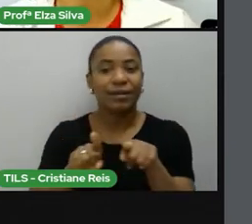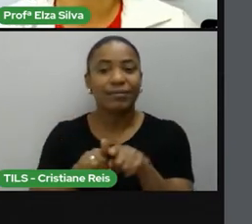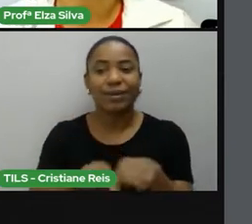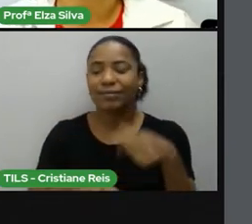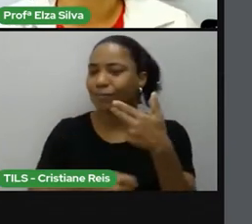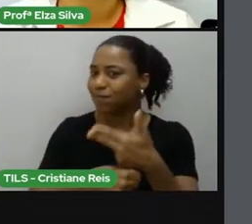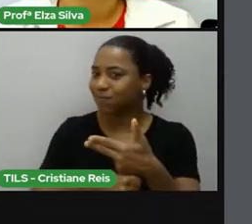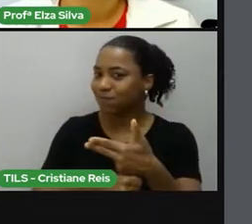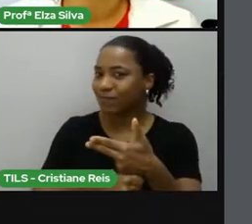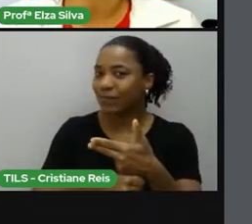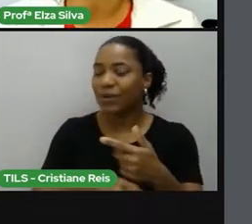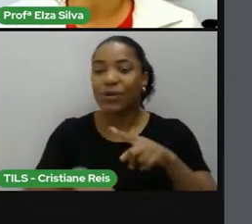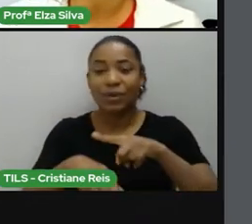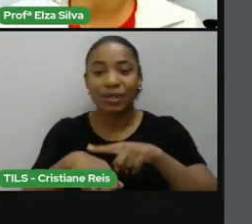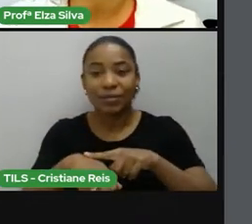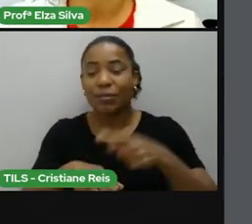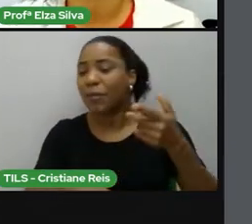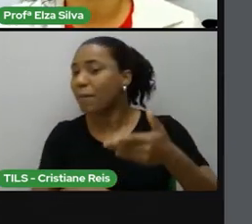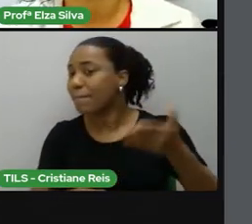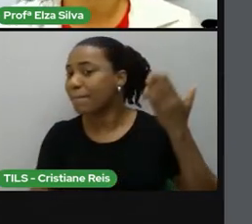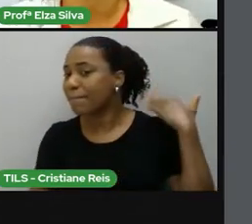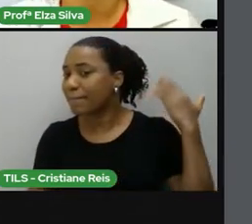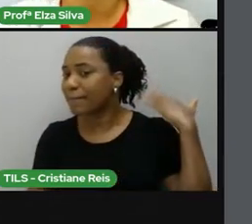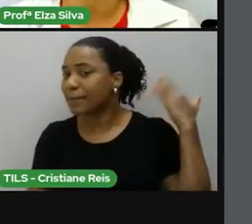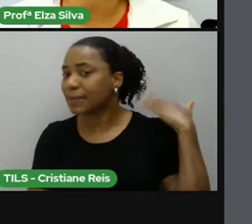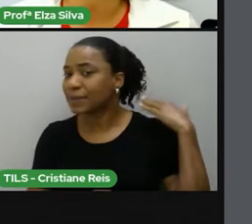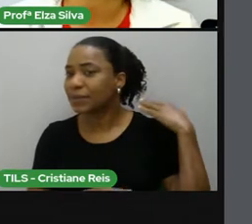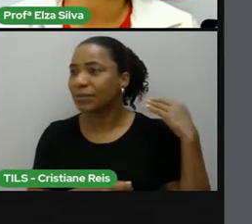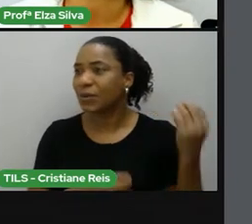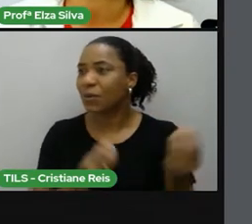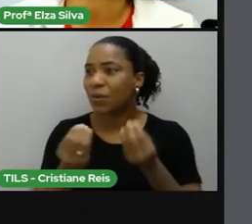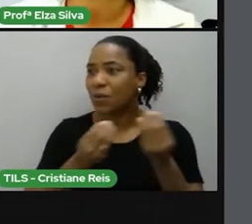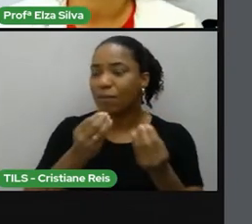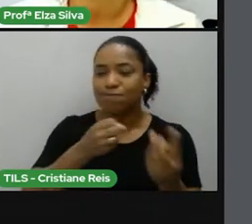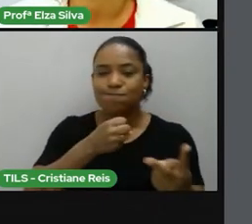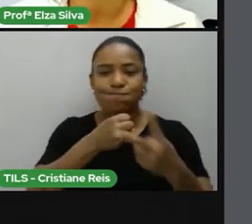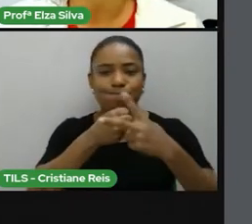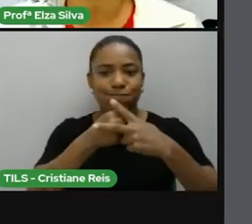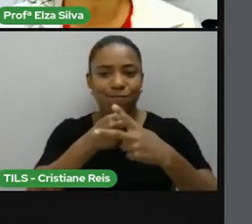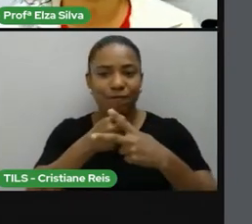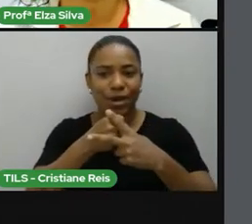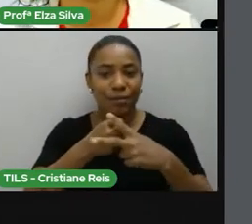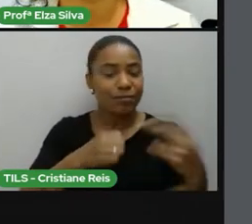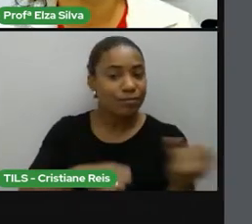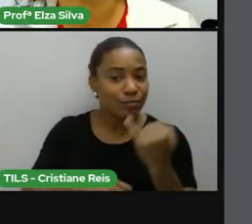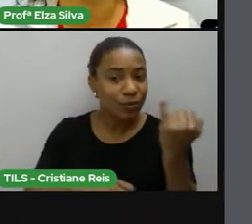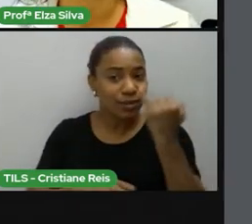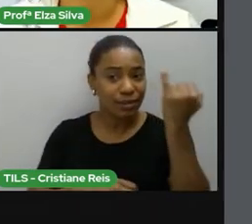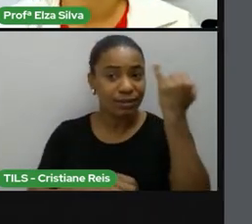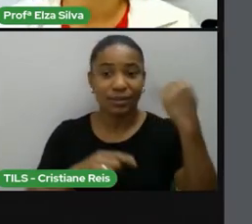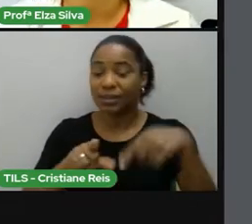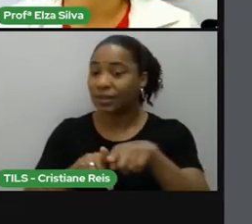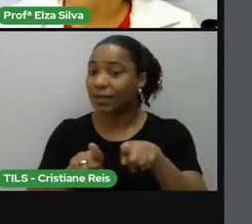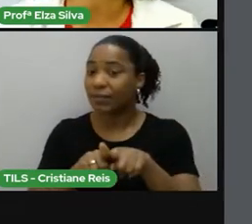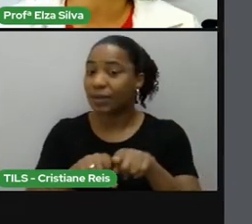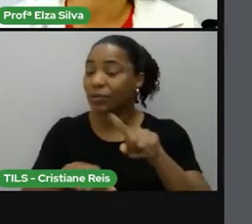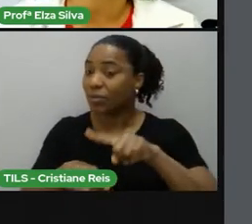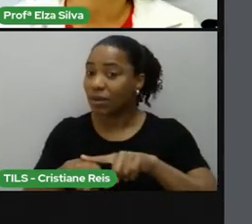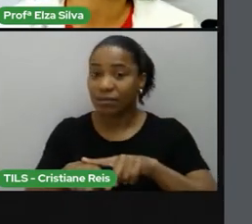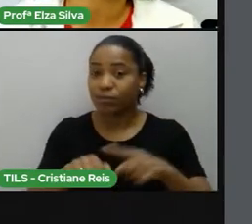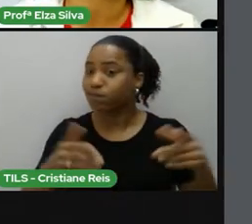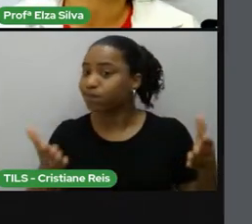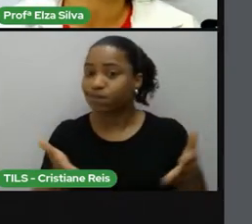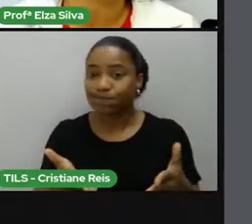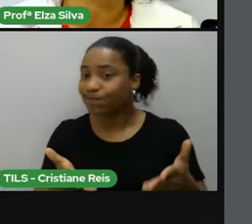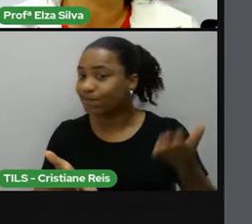tempo passado, buscando compreender a importância do verbo e das expressões de tempo para a construção